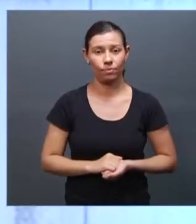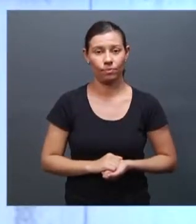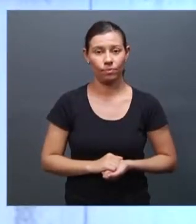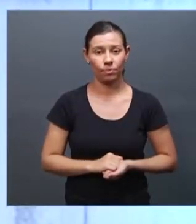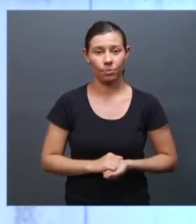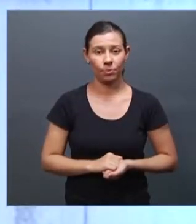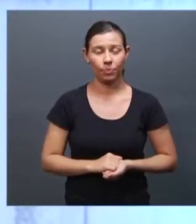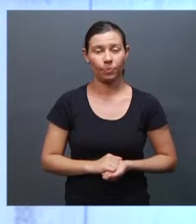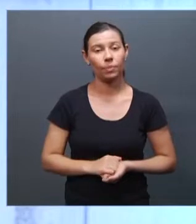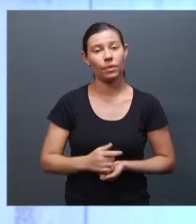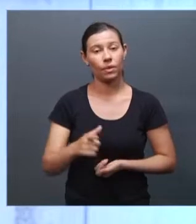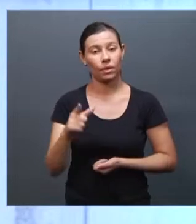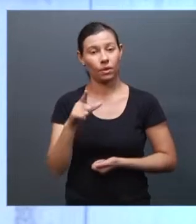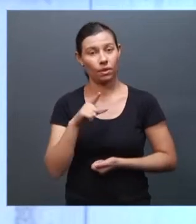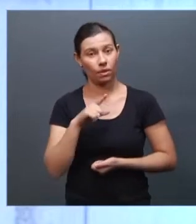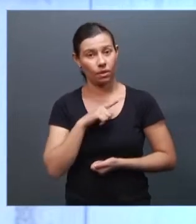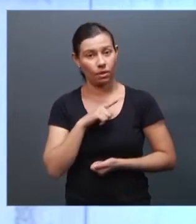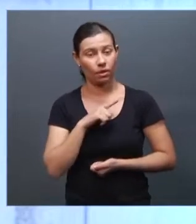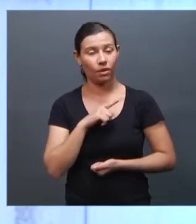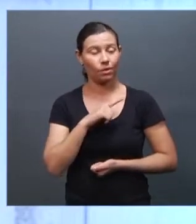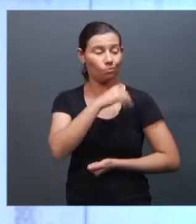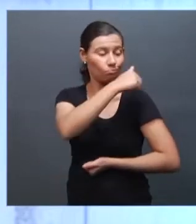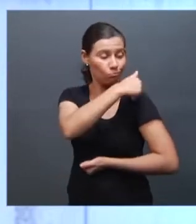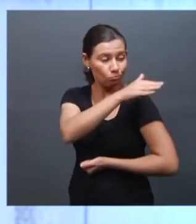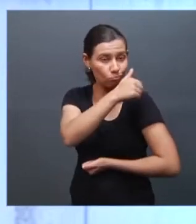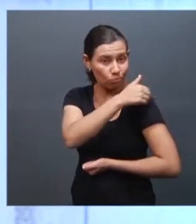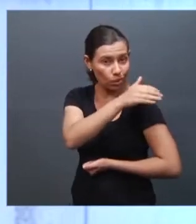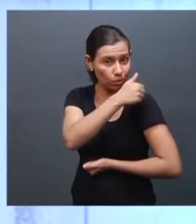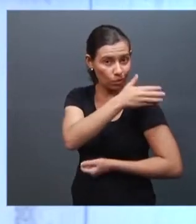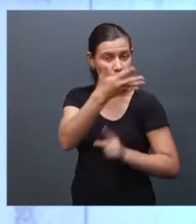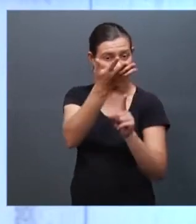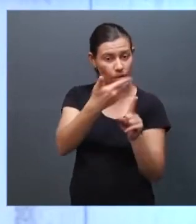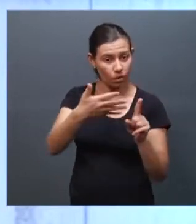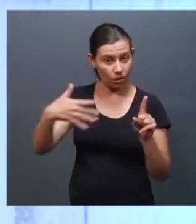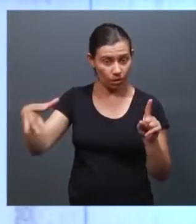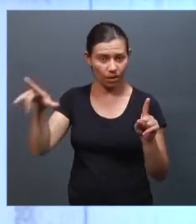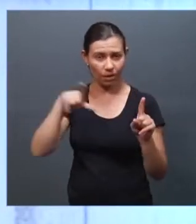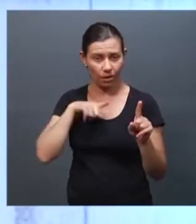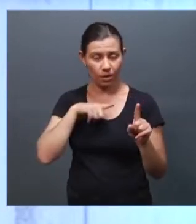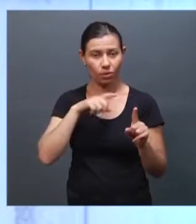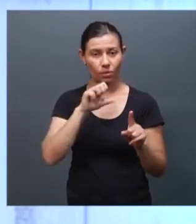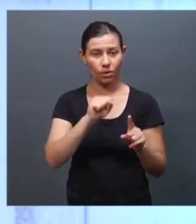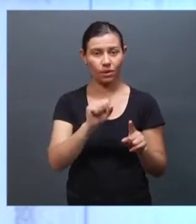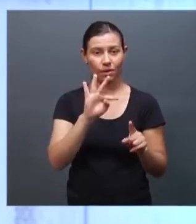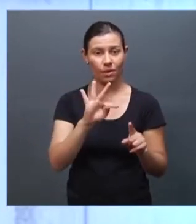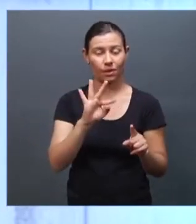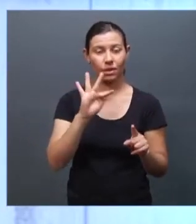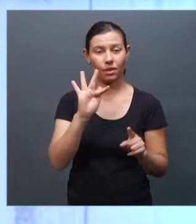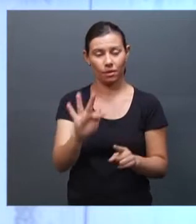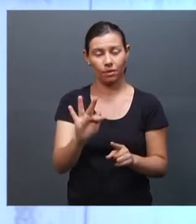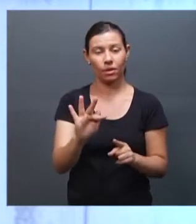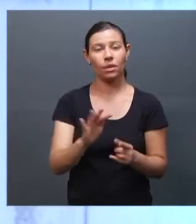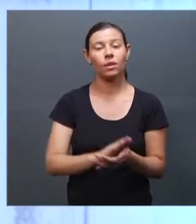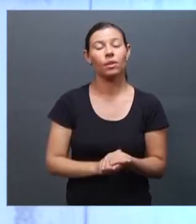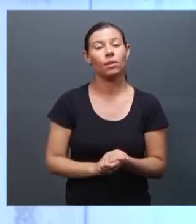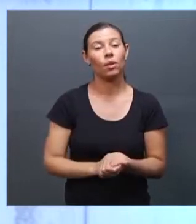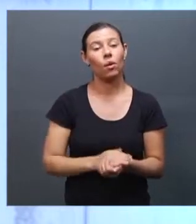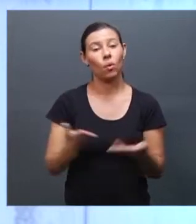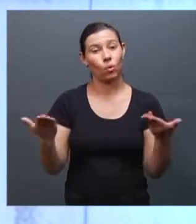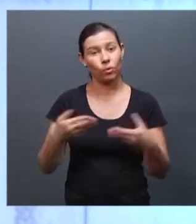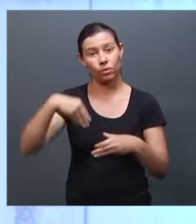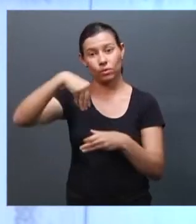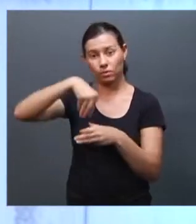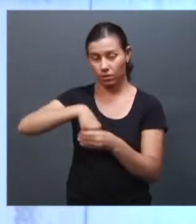Homofobia e transfobia estão em pauta no Supremo Tribunal Federal. Dependendo do resultado da votação, essas